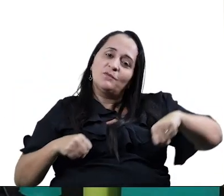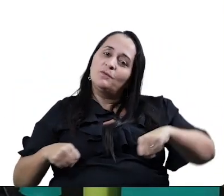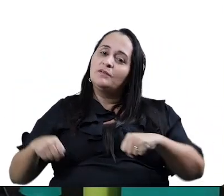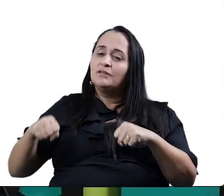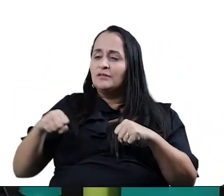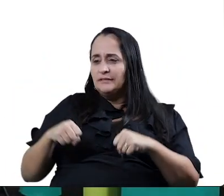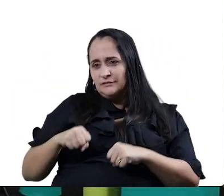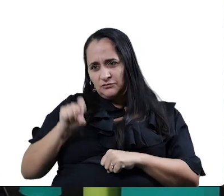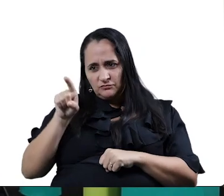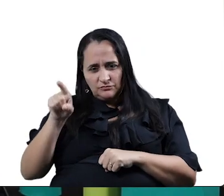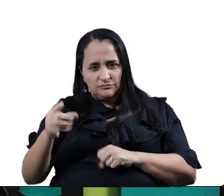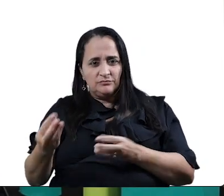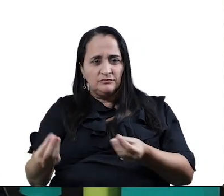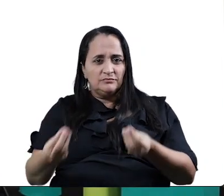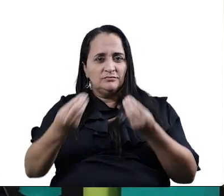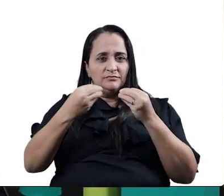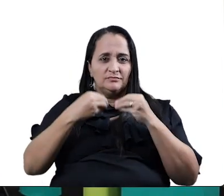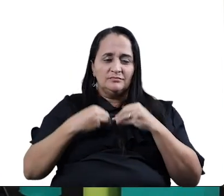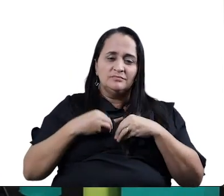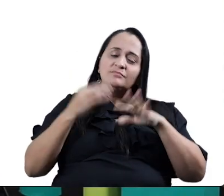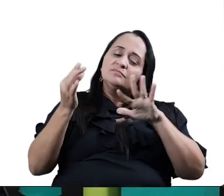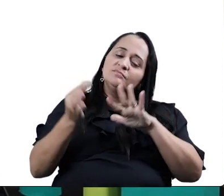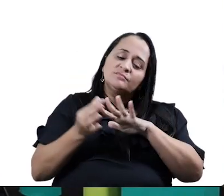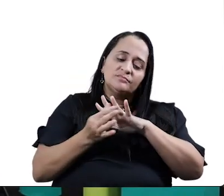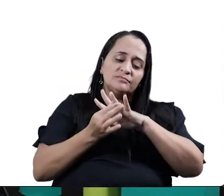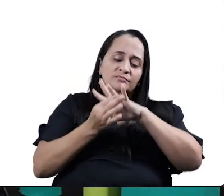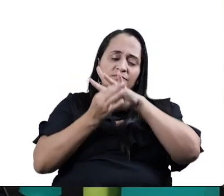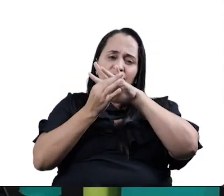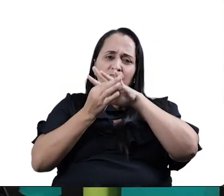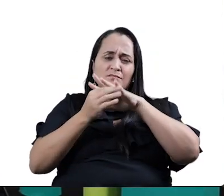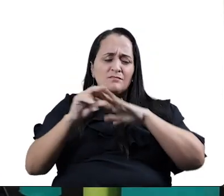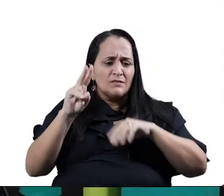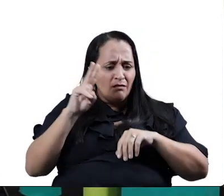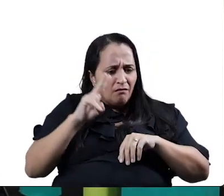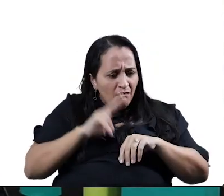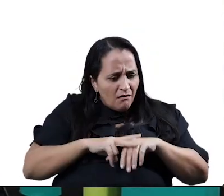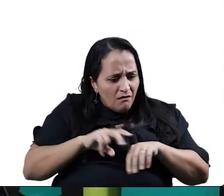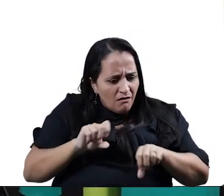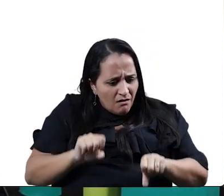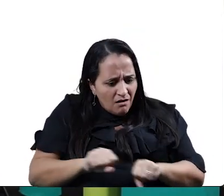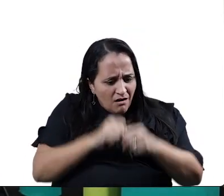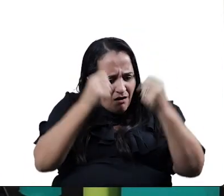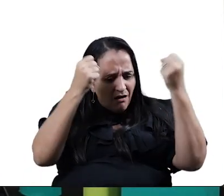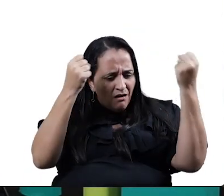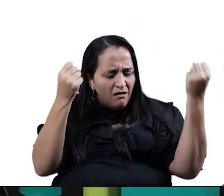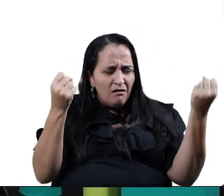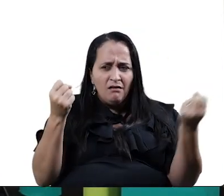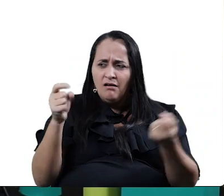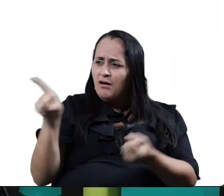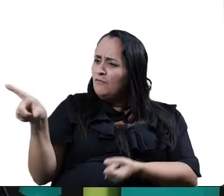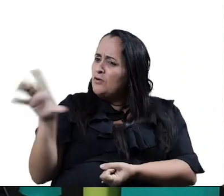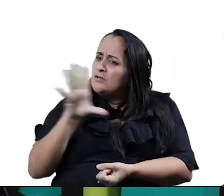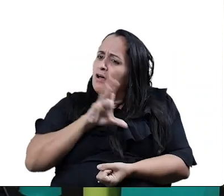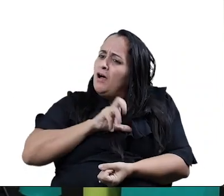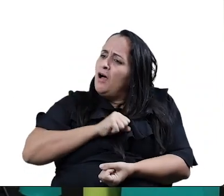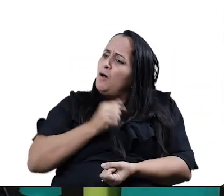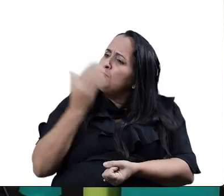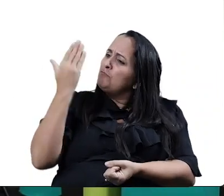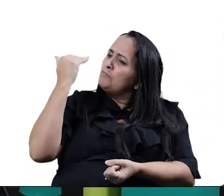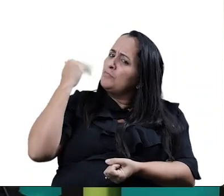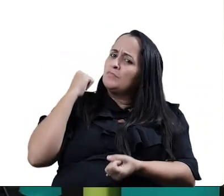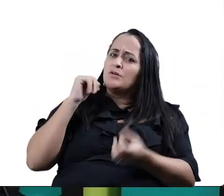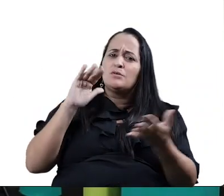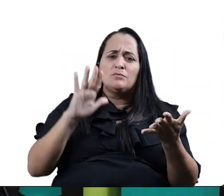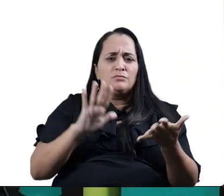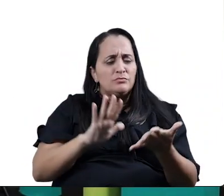dar. O anel que tu me deste era vidro e se quebrou. O amor que tu me tinhas era